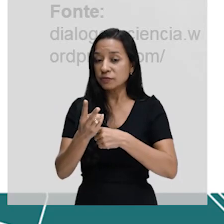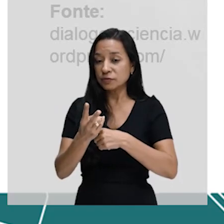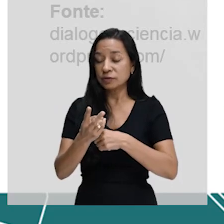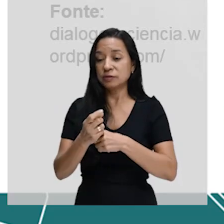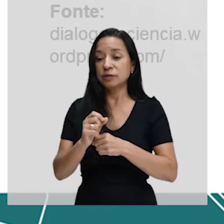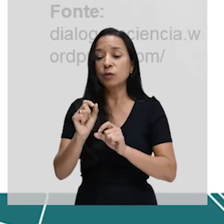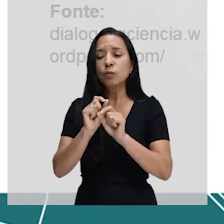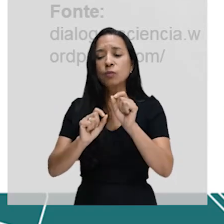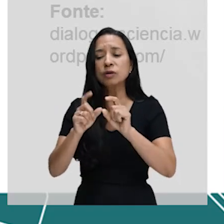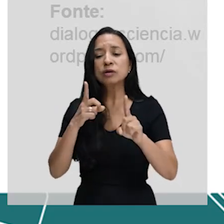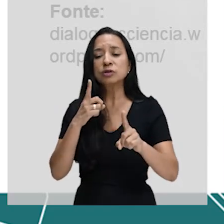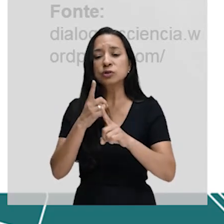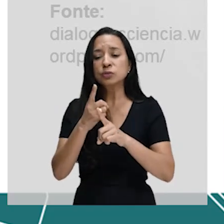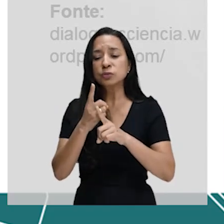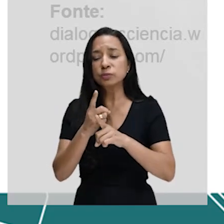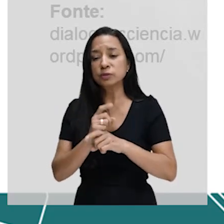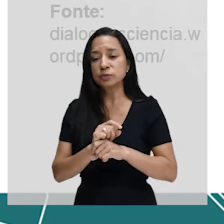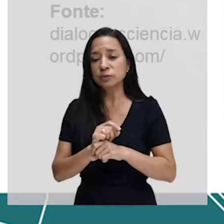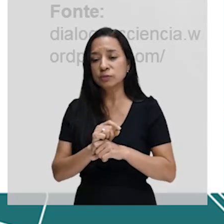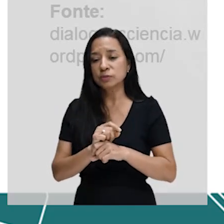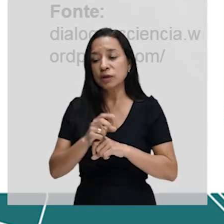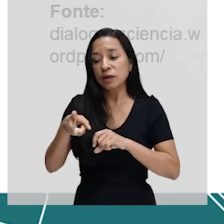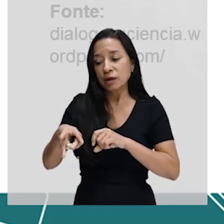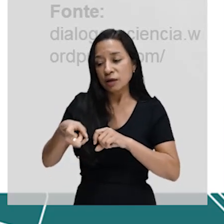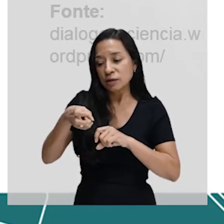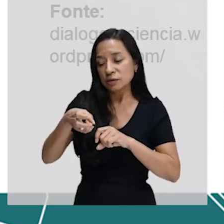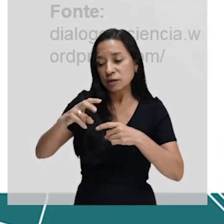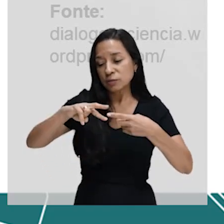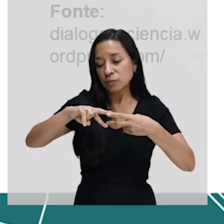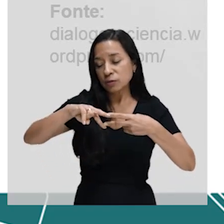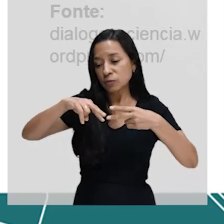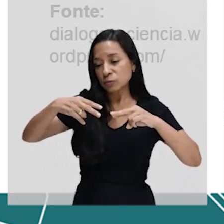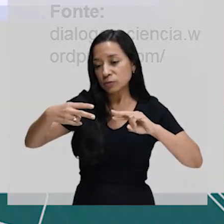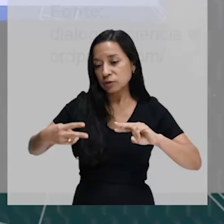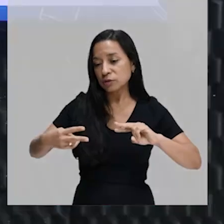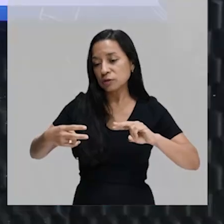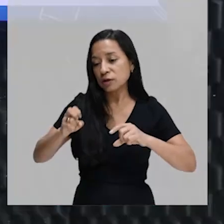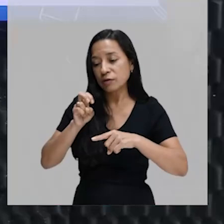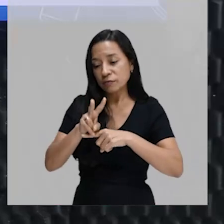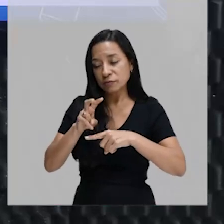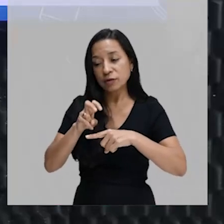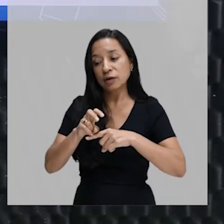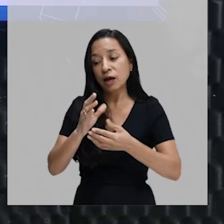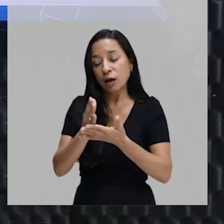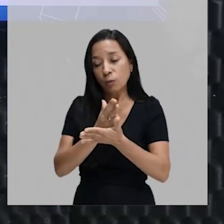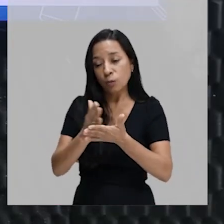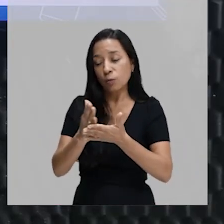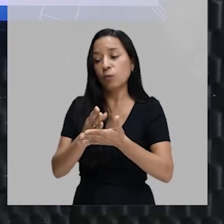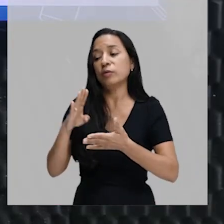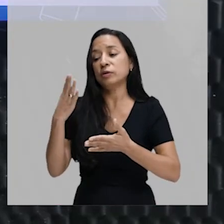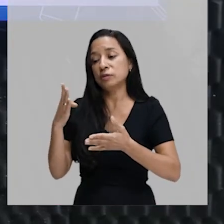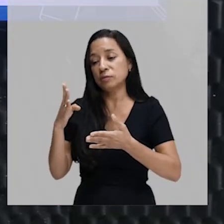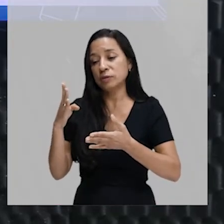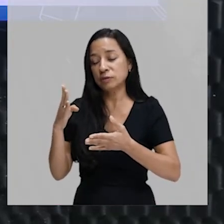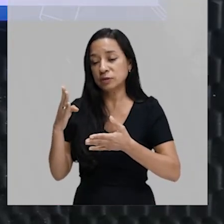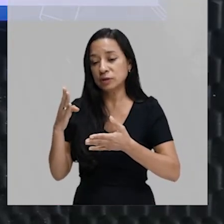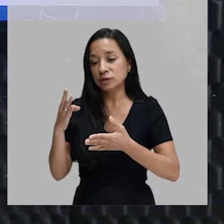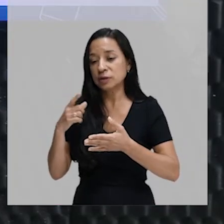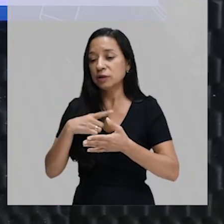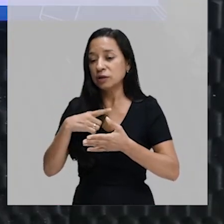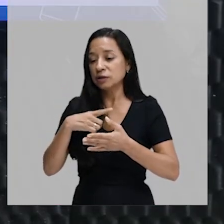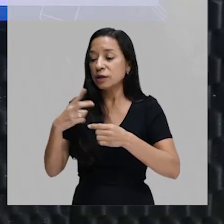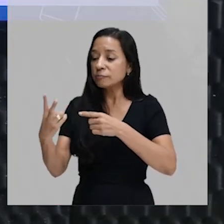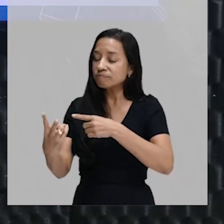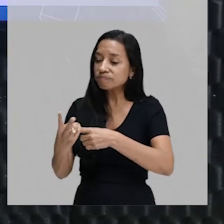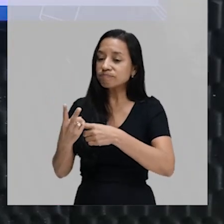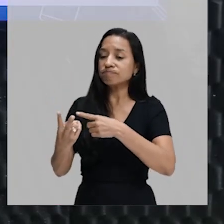bactérias, essas que recebem o DNA viral, algumas espécies de bactérias, elas podem ter um mecanismo de